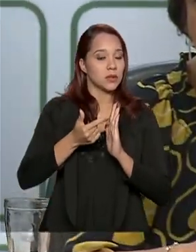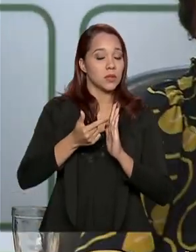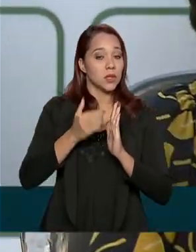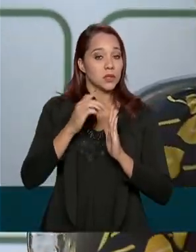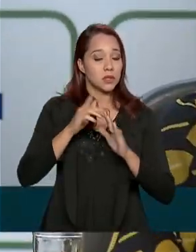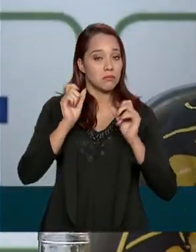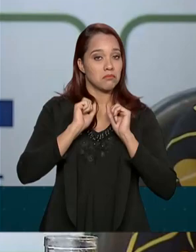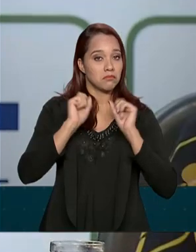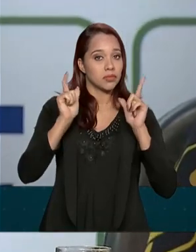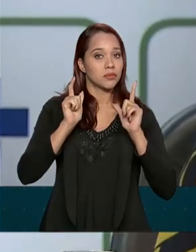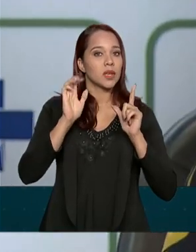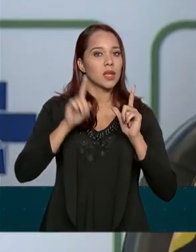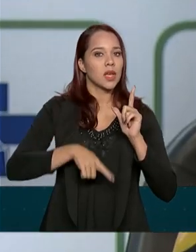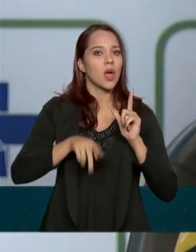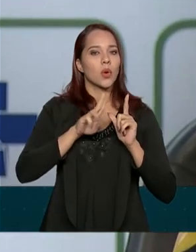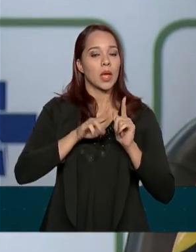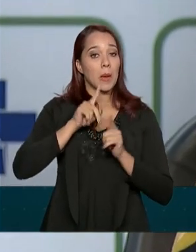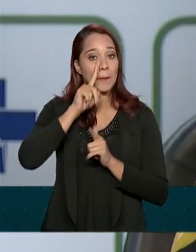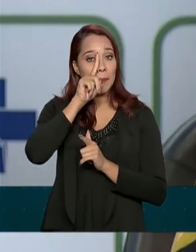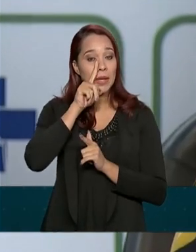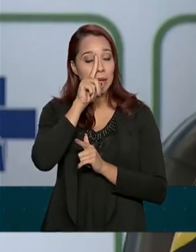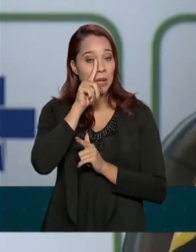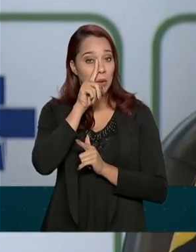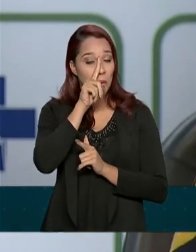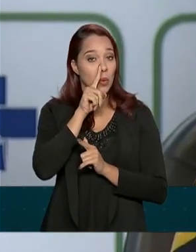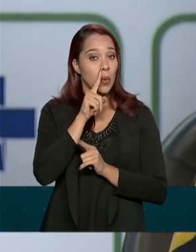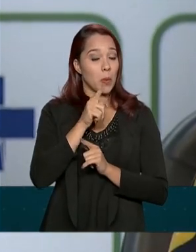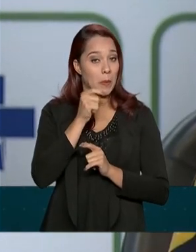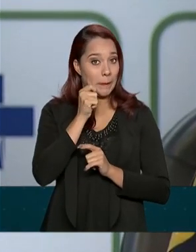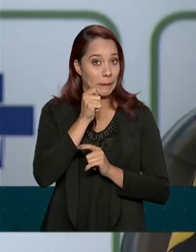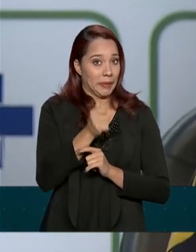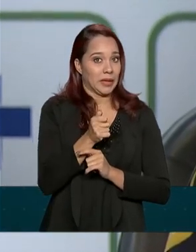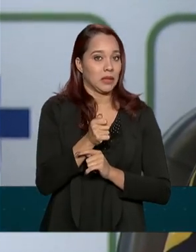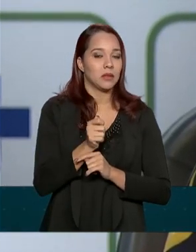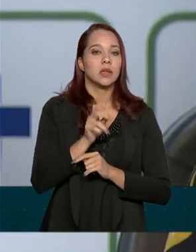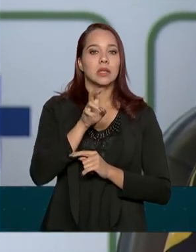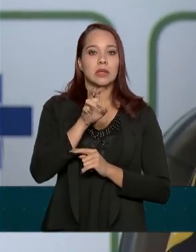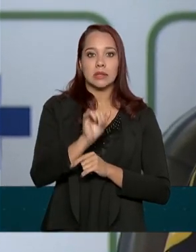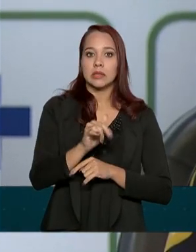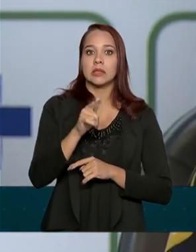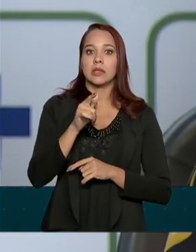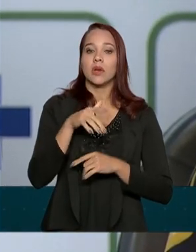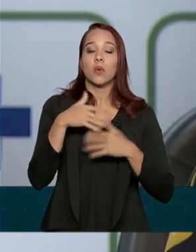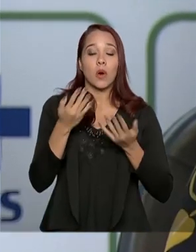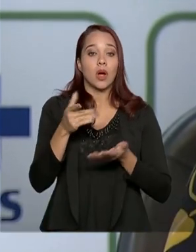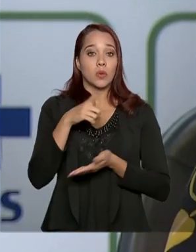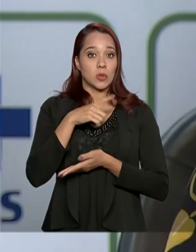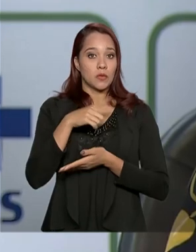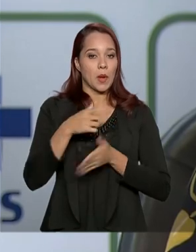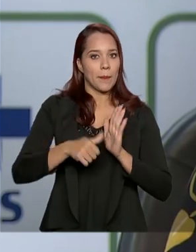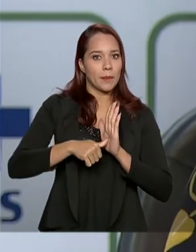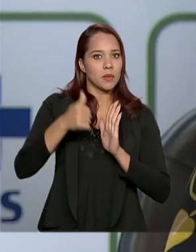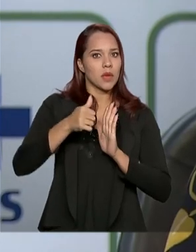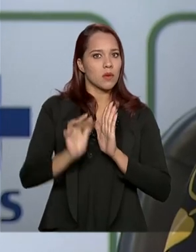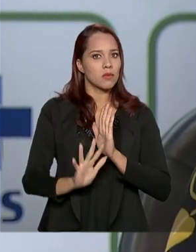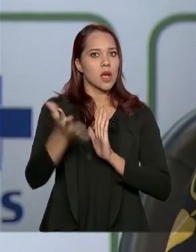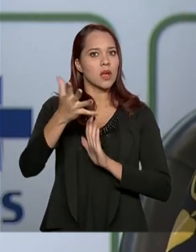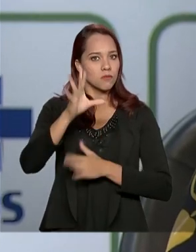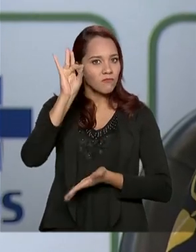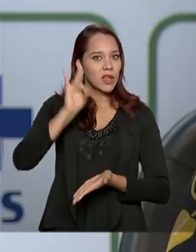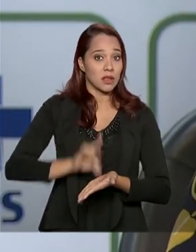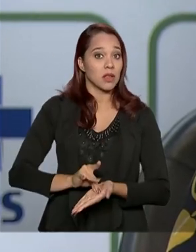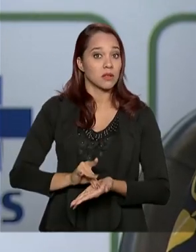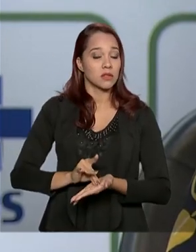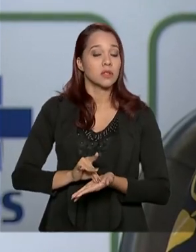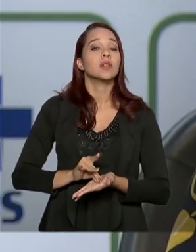alerta, que chama perigo iminente. E se nós tivermos, quando nós tivermos o primeiro caso confirmado,